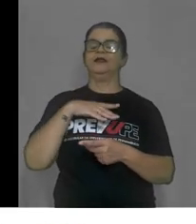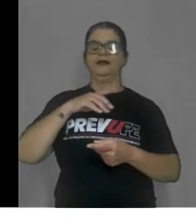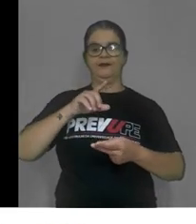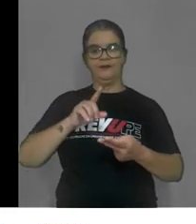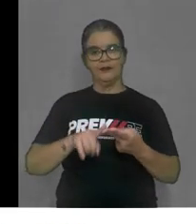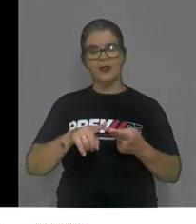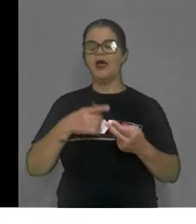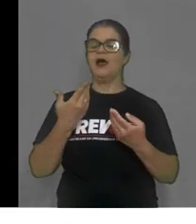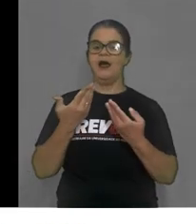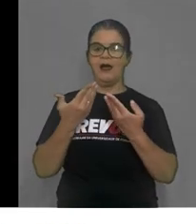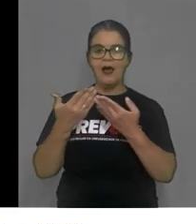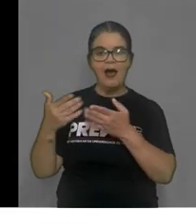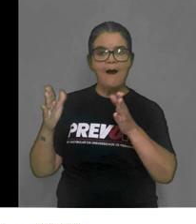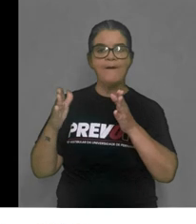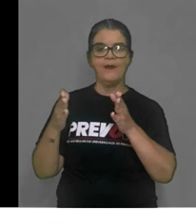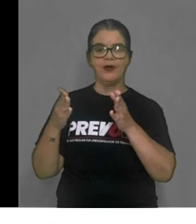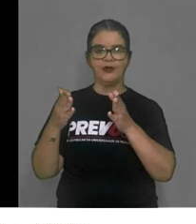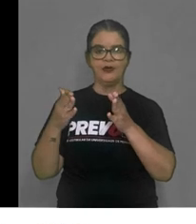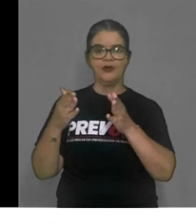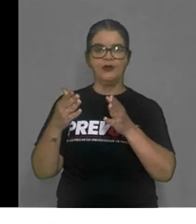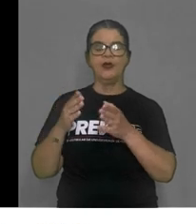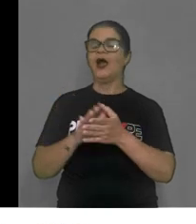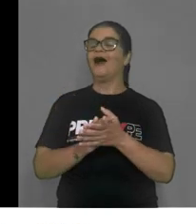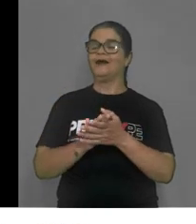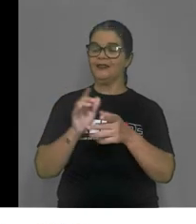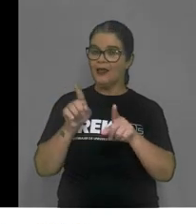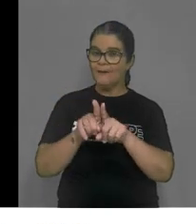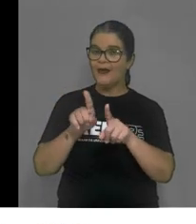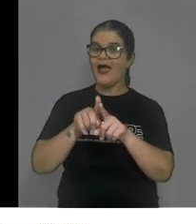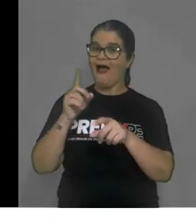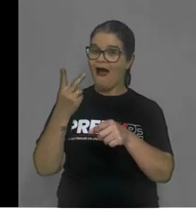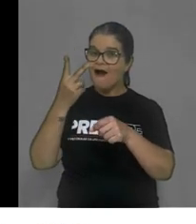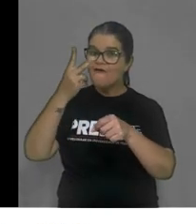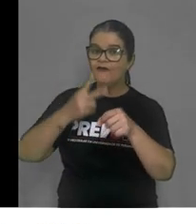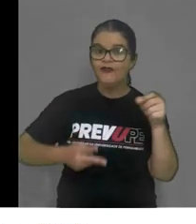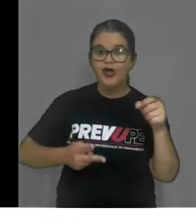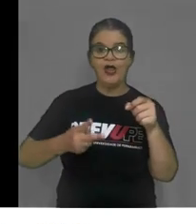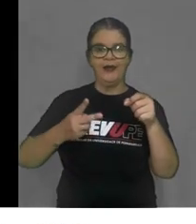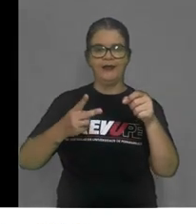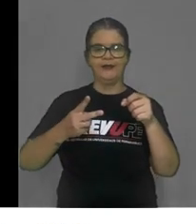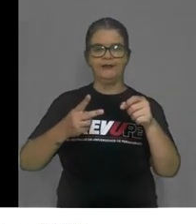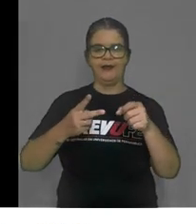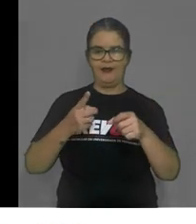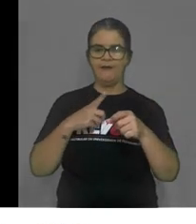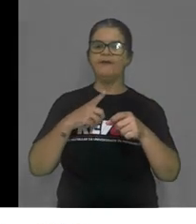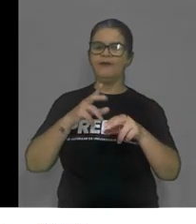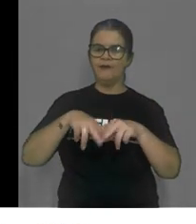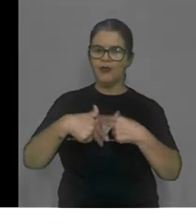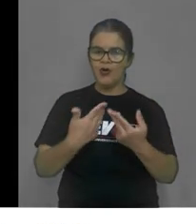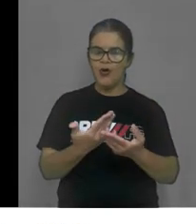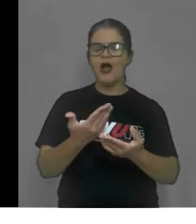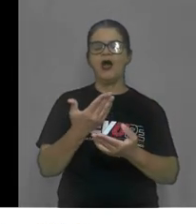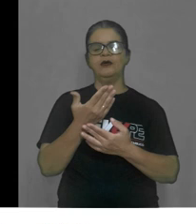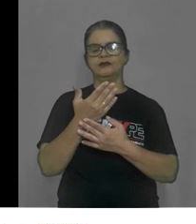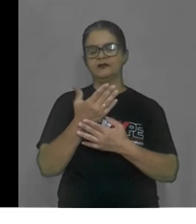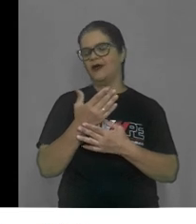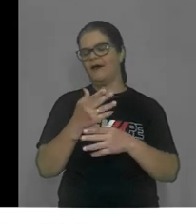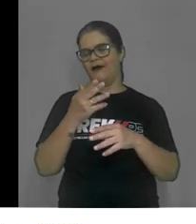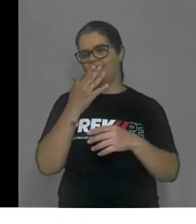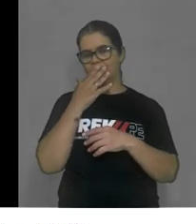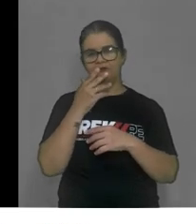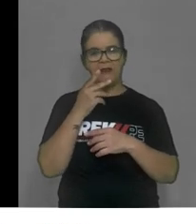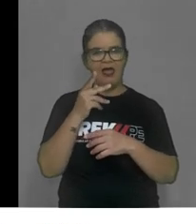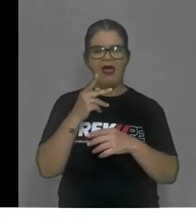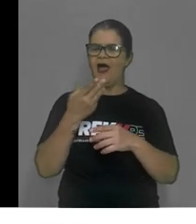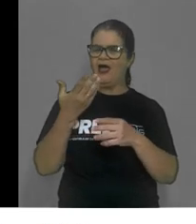violenta reação oficial teve a ajuda de mercenários estrangeiros e